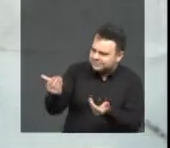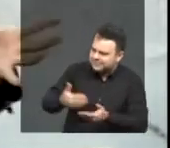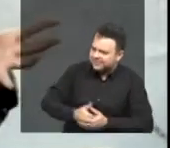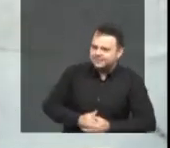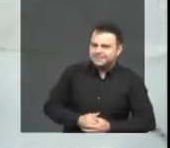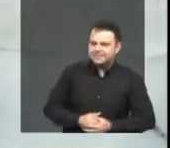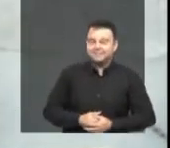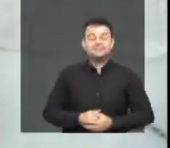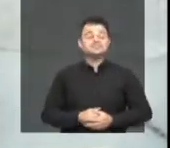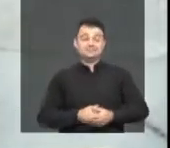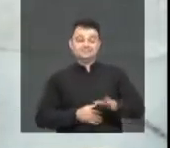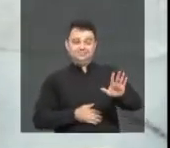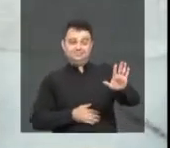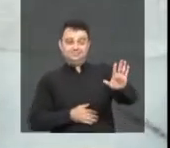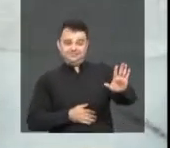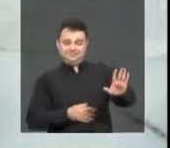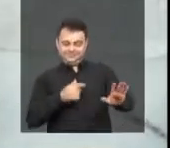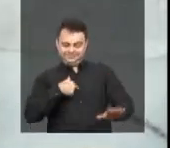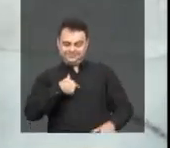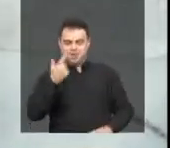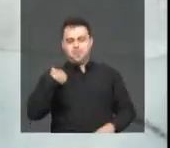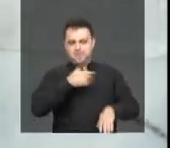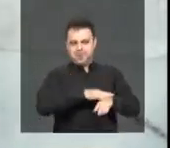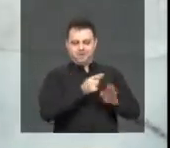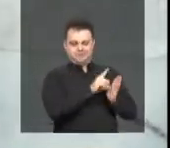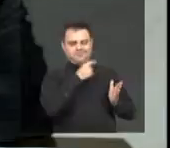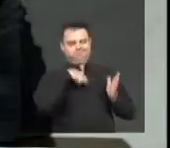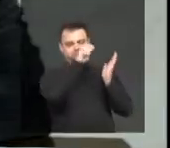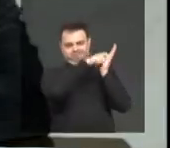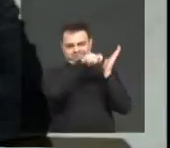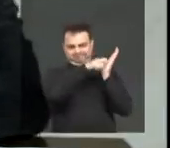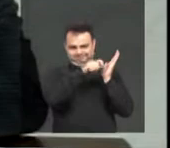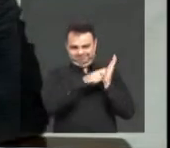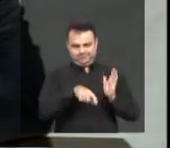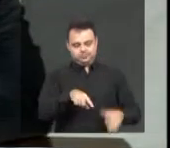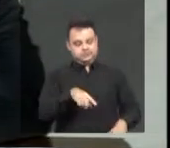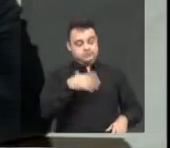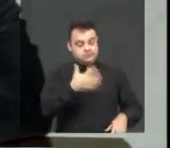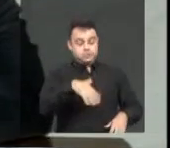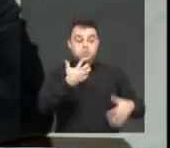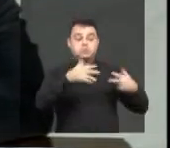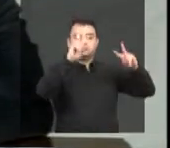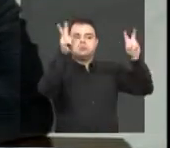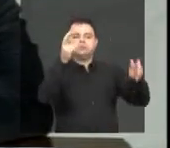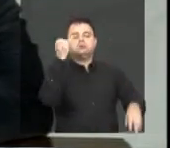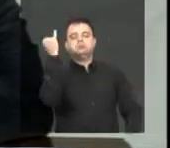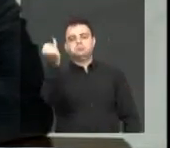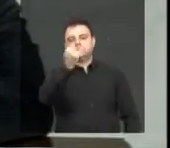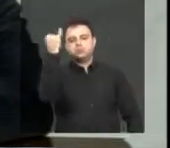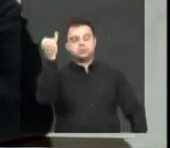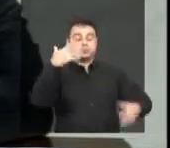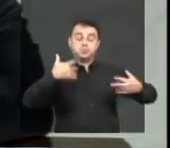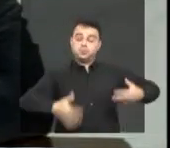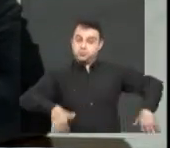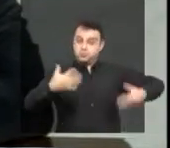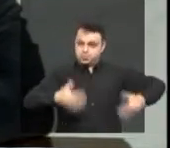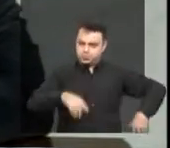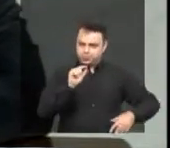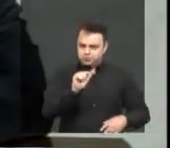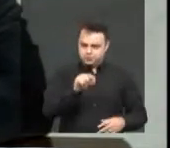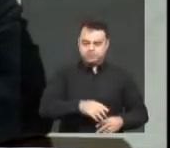nossa grande prestação de contas aqui na TV Câmara? Tem ainda bem que eu fiz umas anotações. Tem uma muito importante.